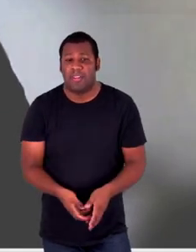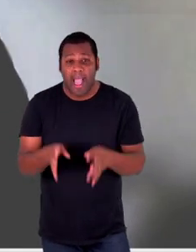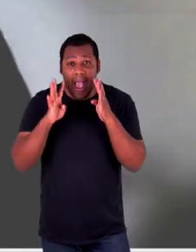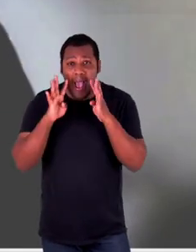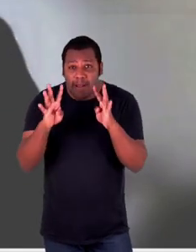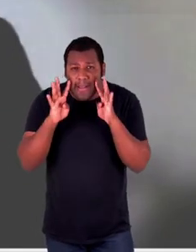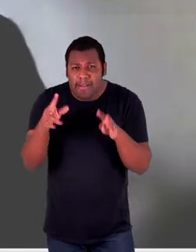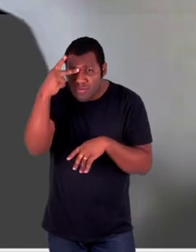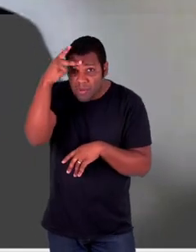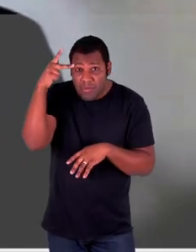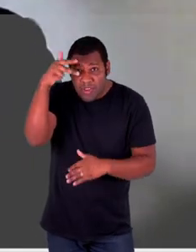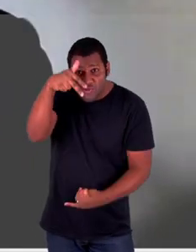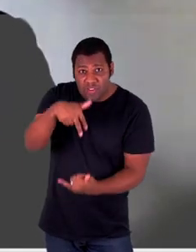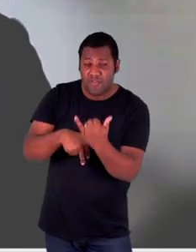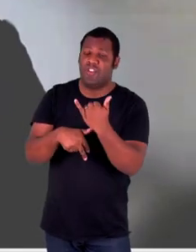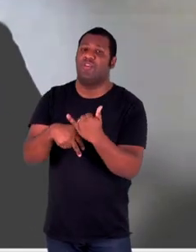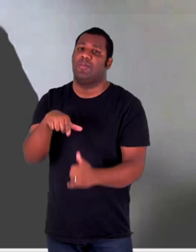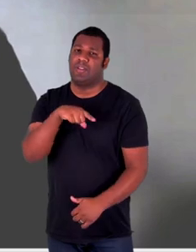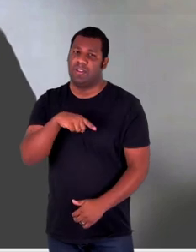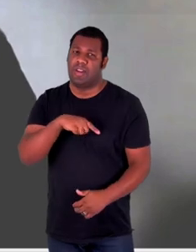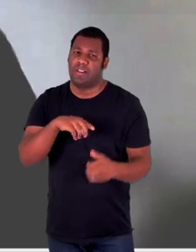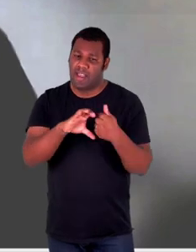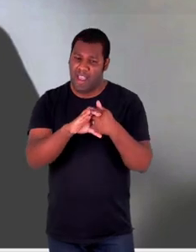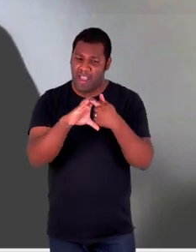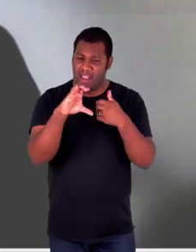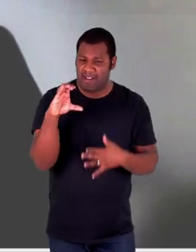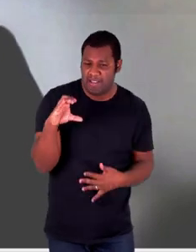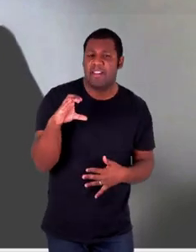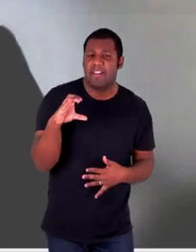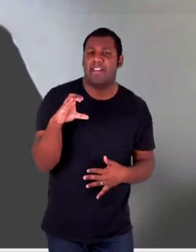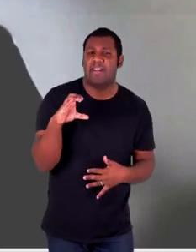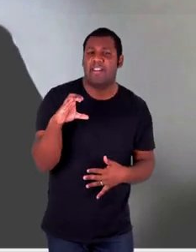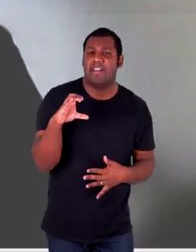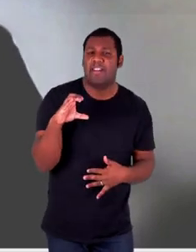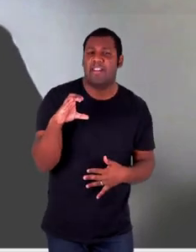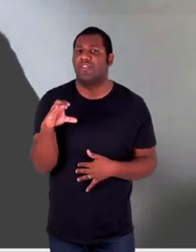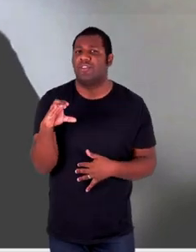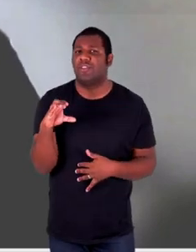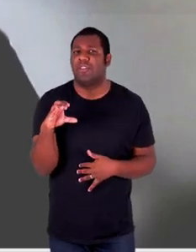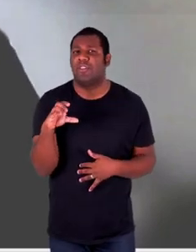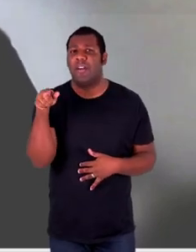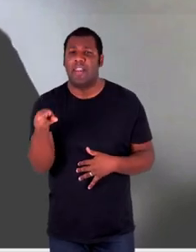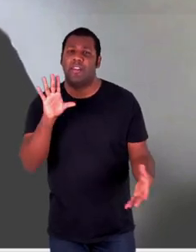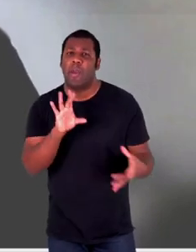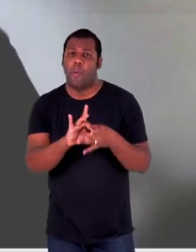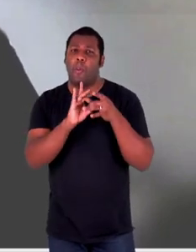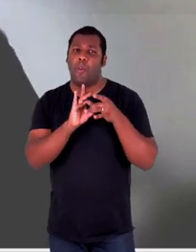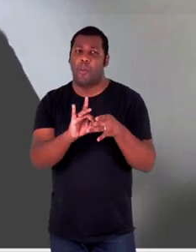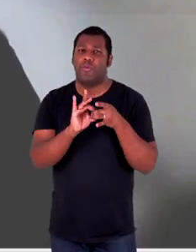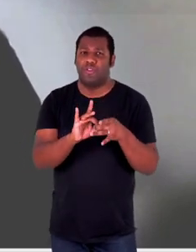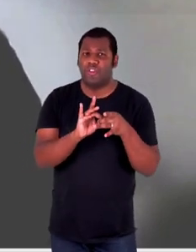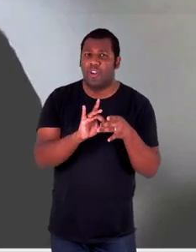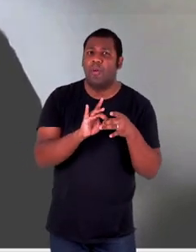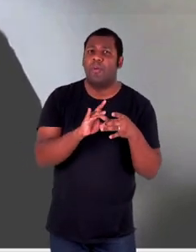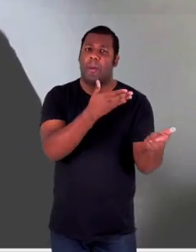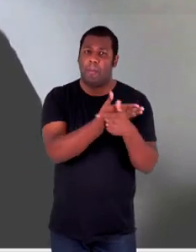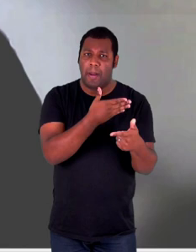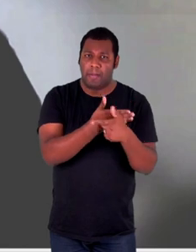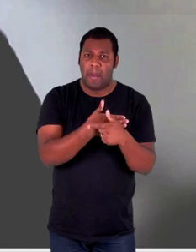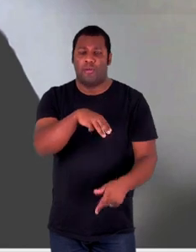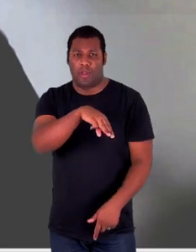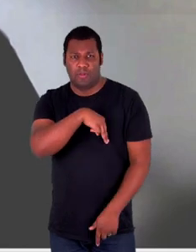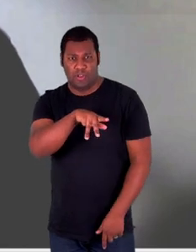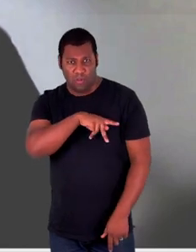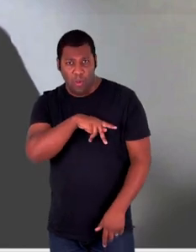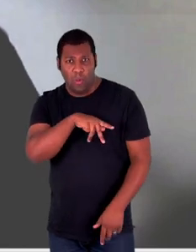observam um caráter instrumental, ou seja, elas se dirigem e se vinculam com o que seja a atuação do próprio Ministério Público ou do Poder